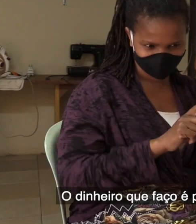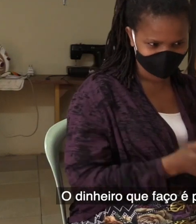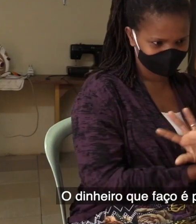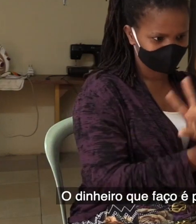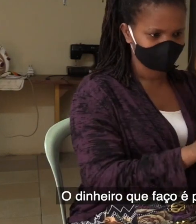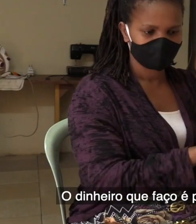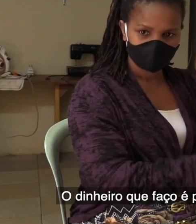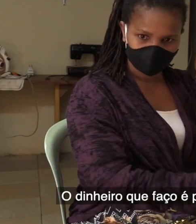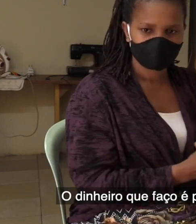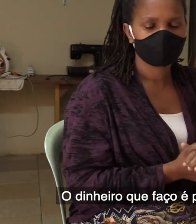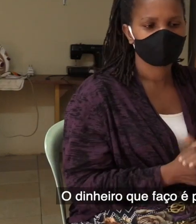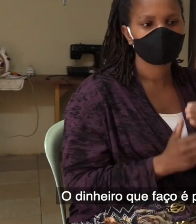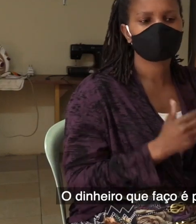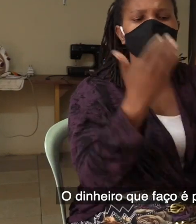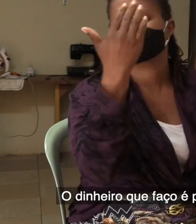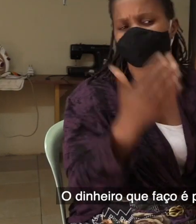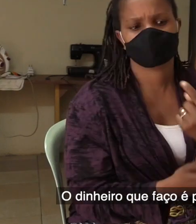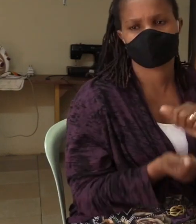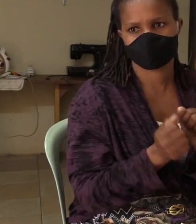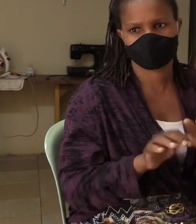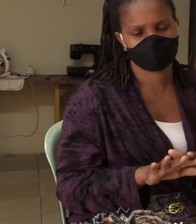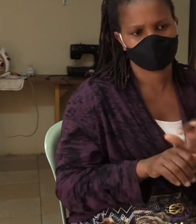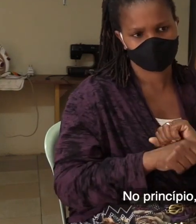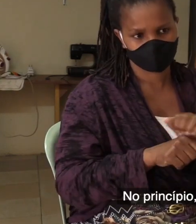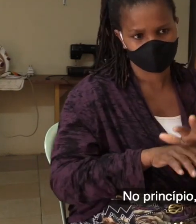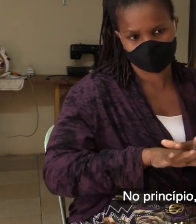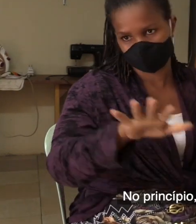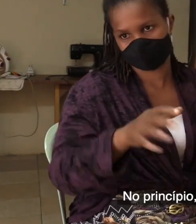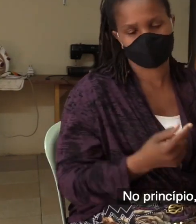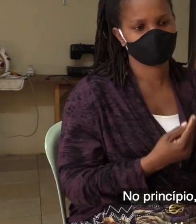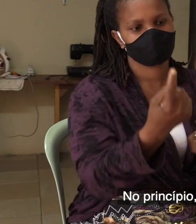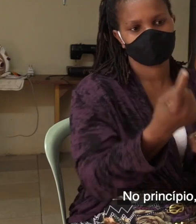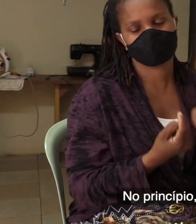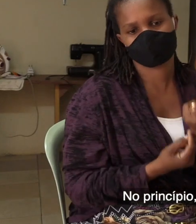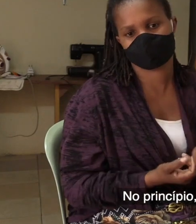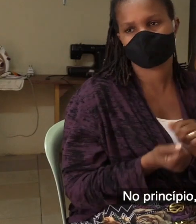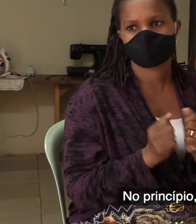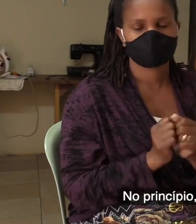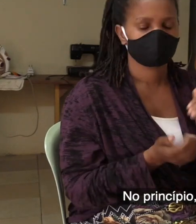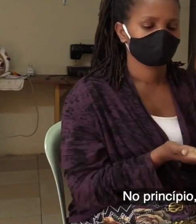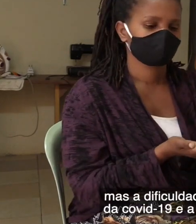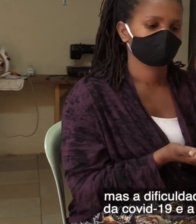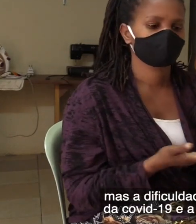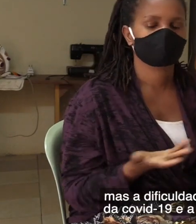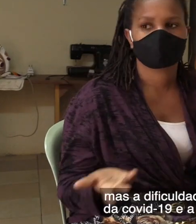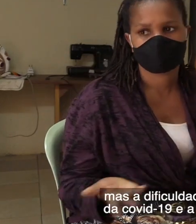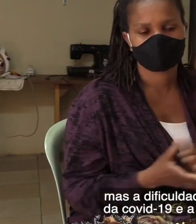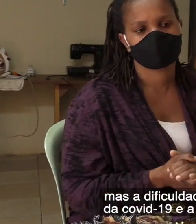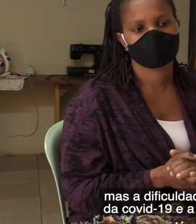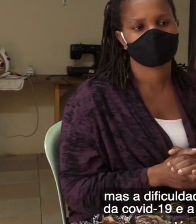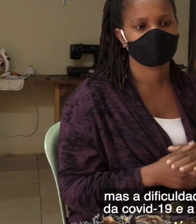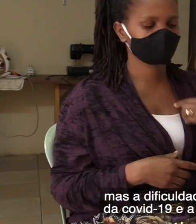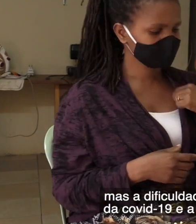pagar água, luz e alguns alimentos. No princípio, eu produzia diversos artigos. A dificuldade